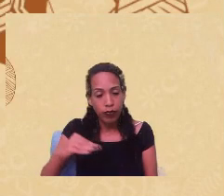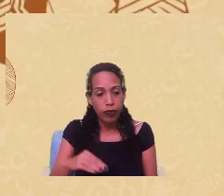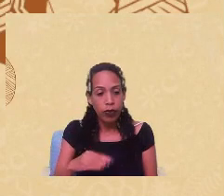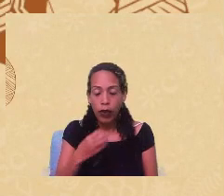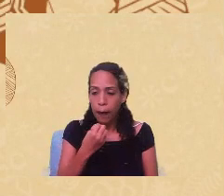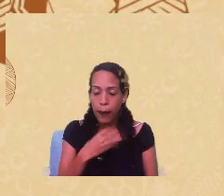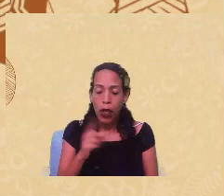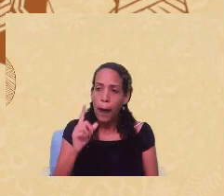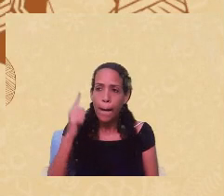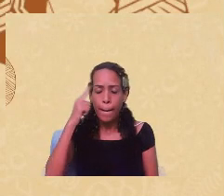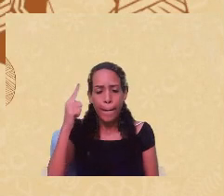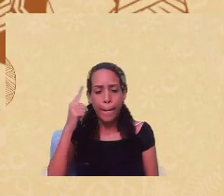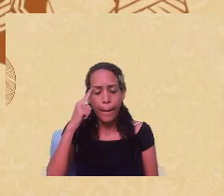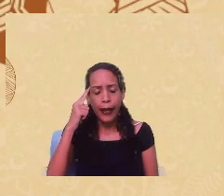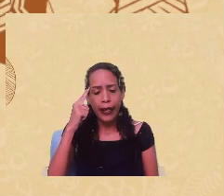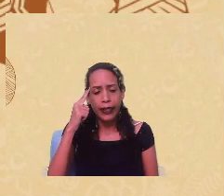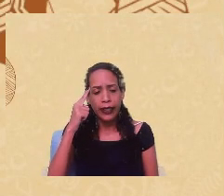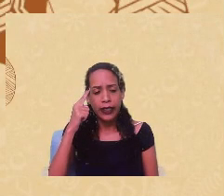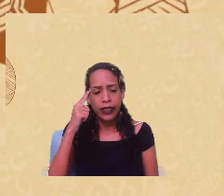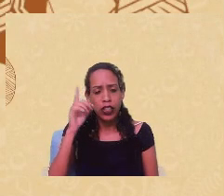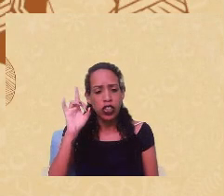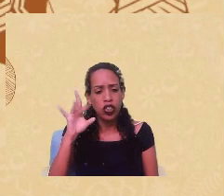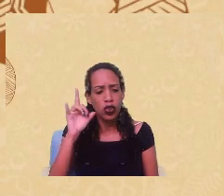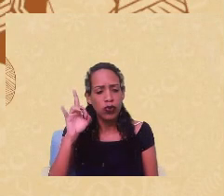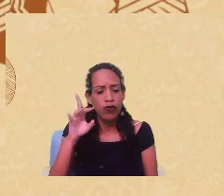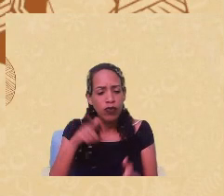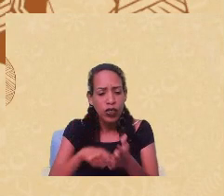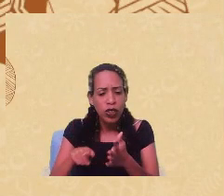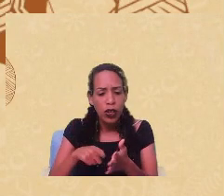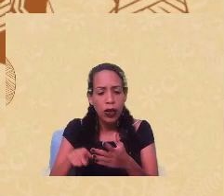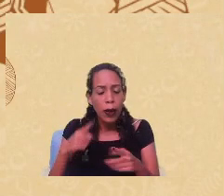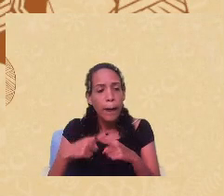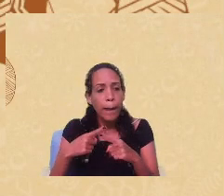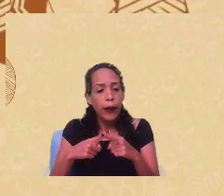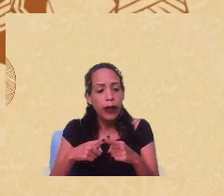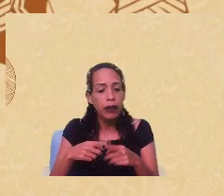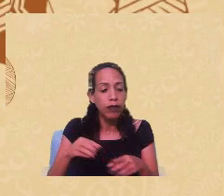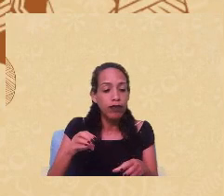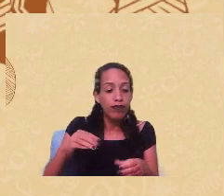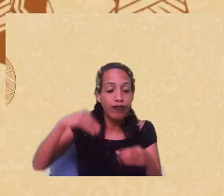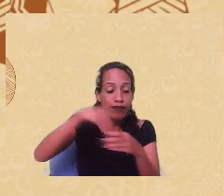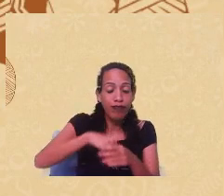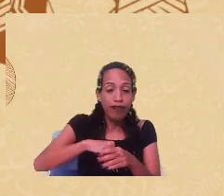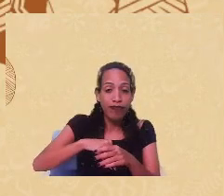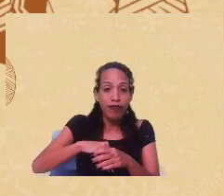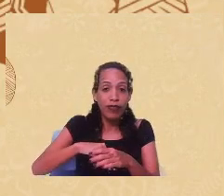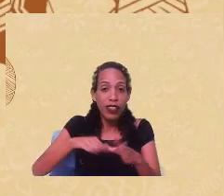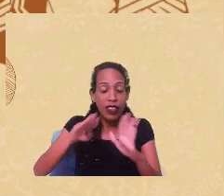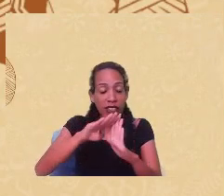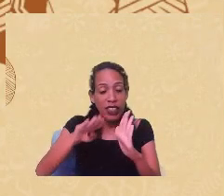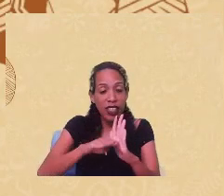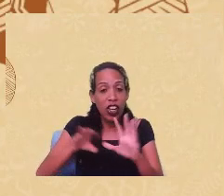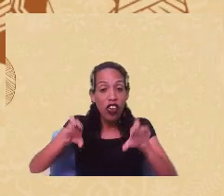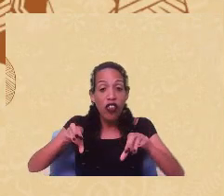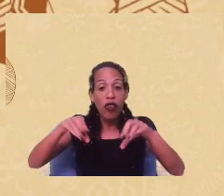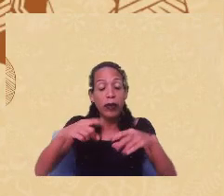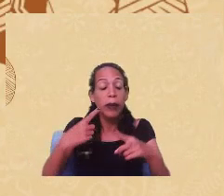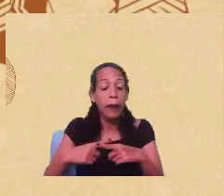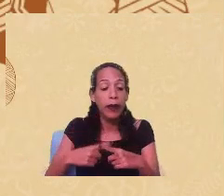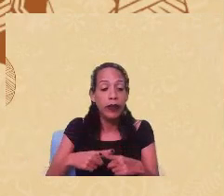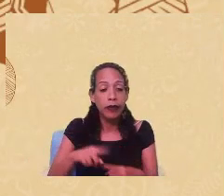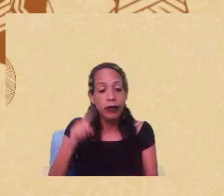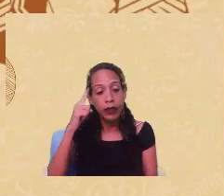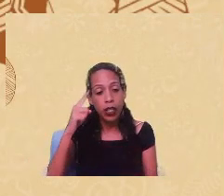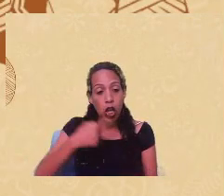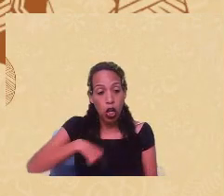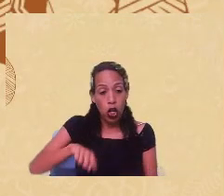não pensa sobre essas questões, por isso não está na nossa grade formação? E aí algumas reflexões, né, nós temos